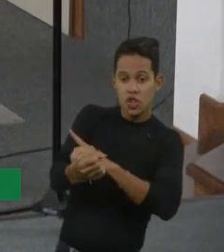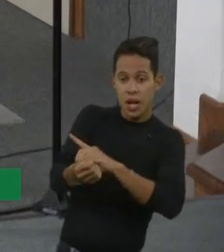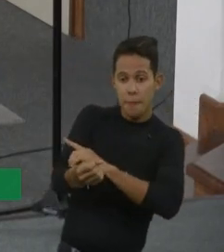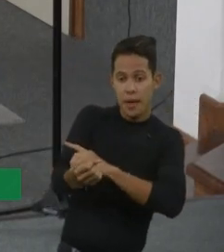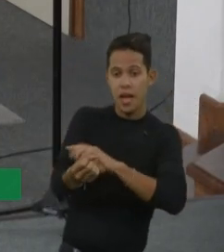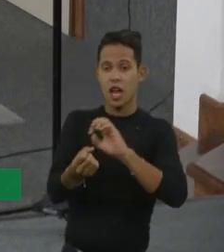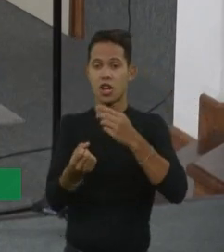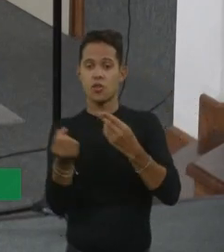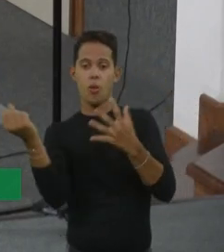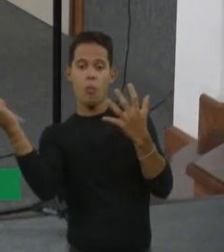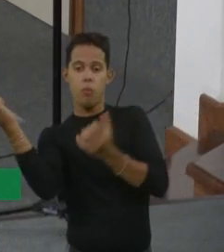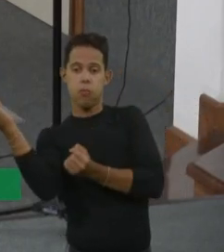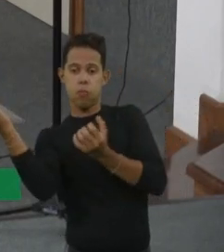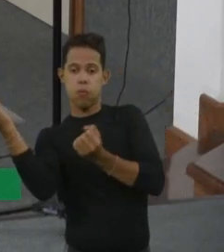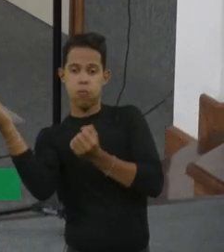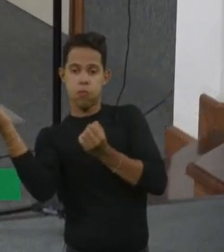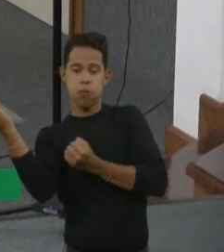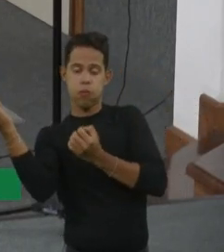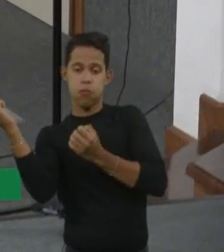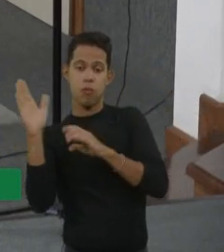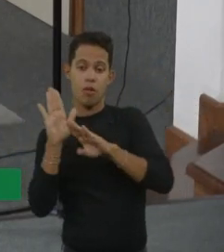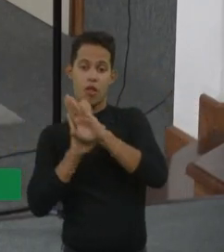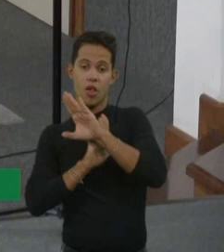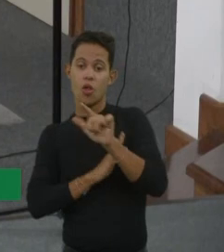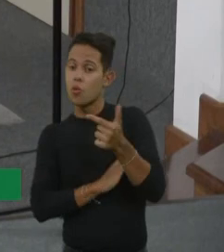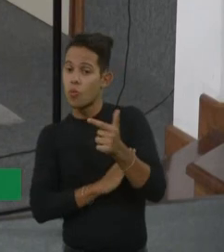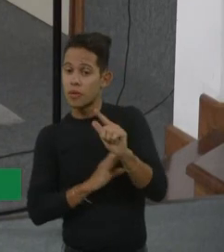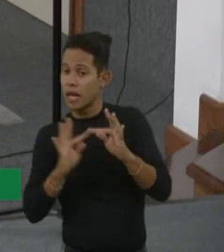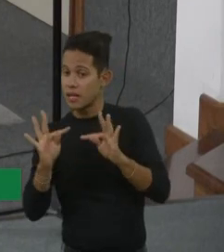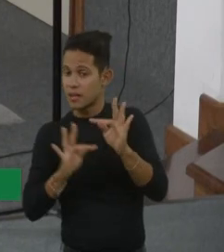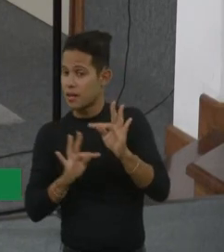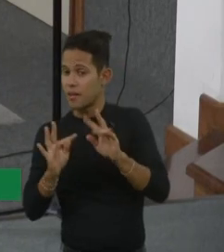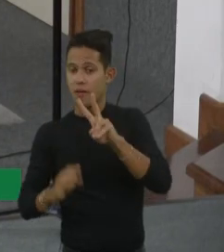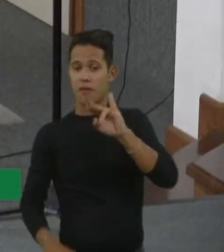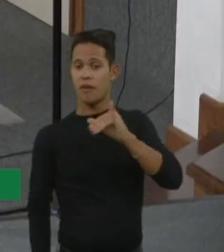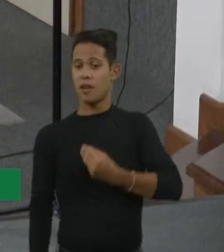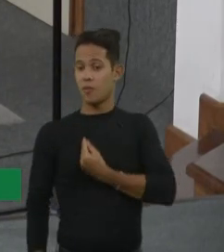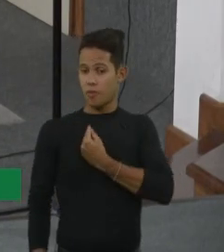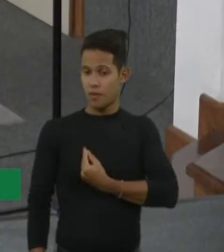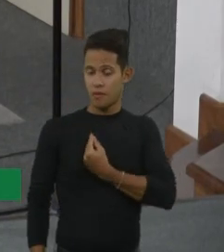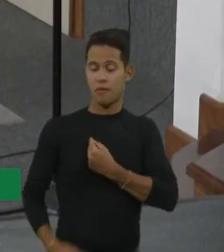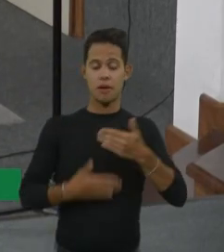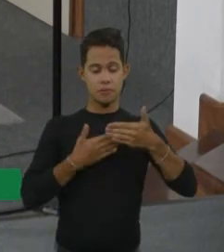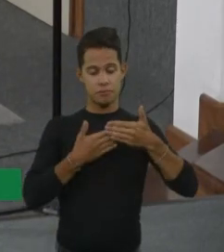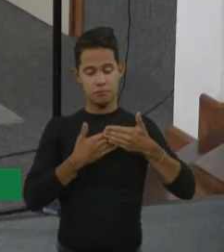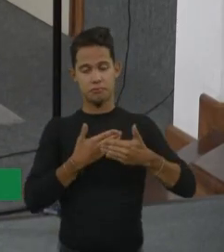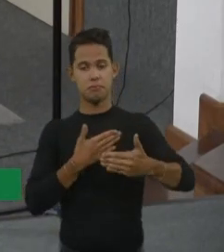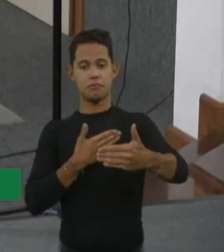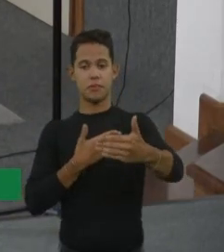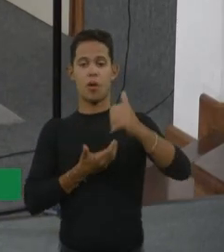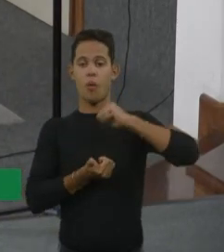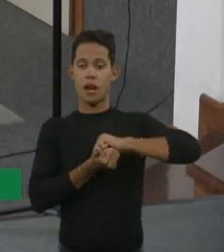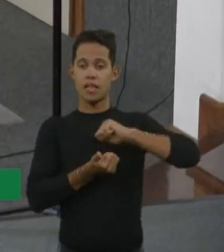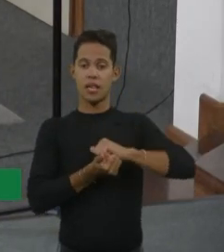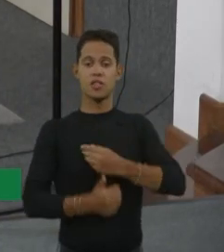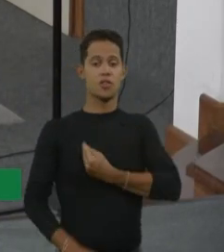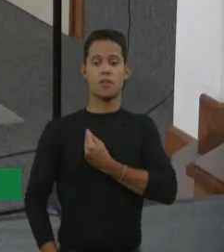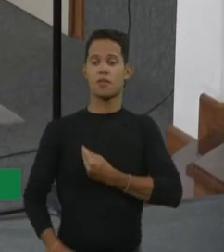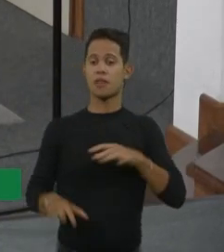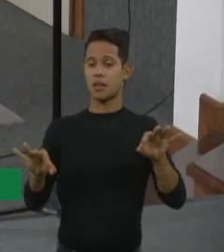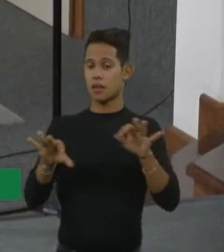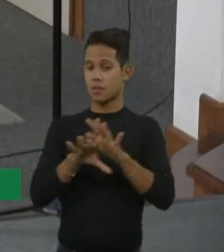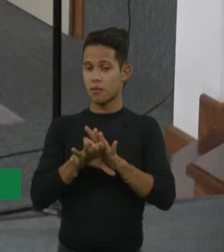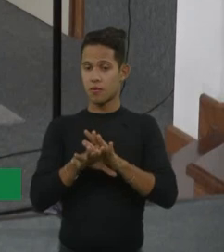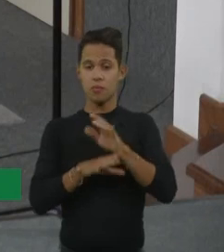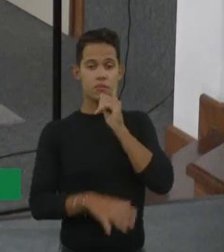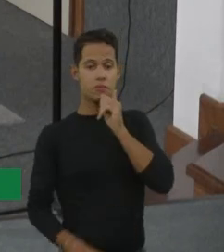tem cura, certo? E você convive com ela, a doença genética é a mesma coisa, você vai conviver com ela, vai trabalhar, né, pela qualidade de vida, e é isso, entendeu? Então, meu pai